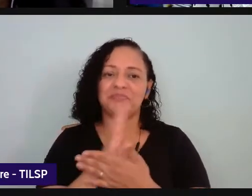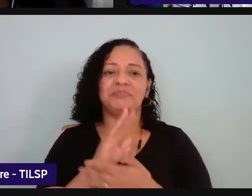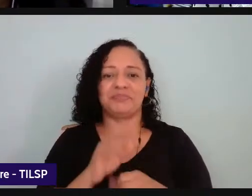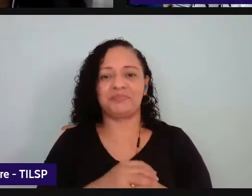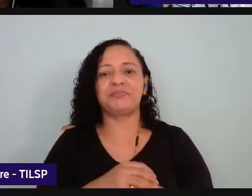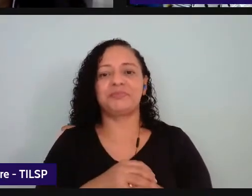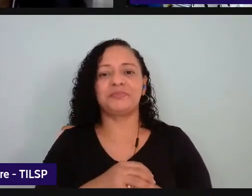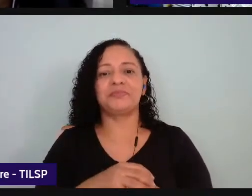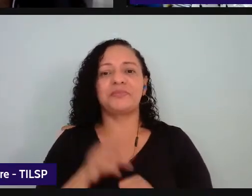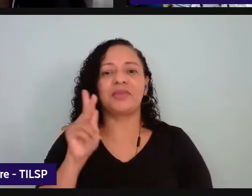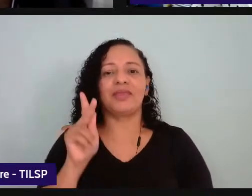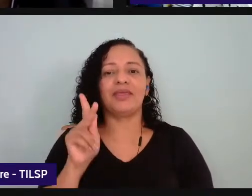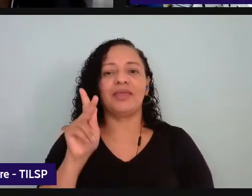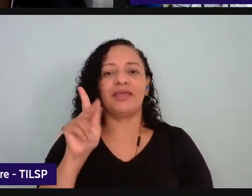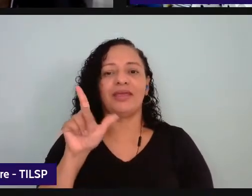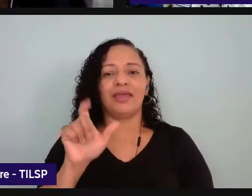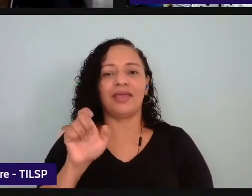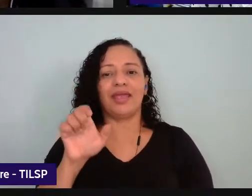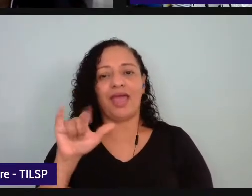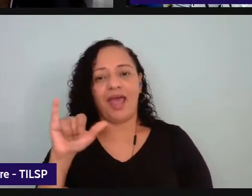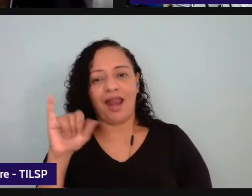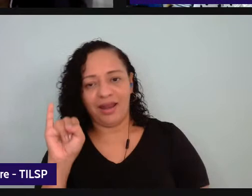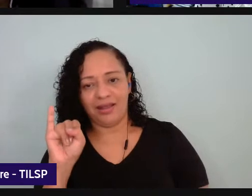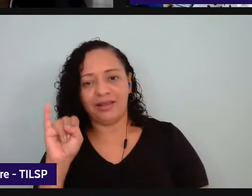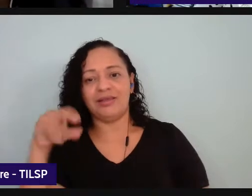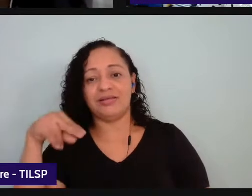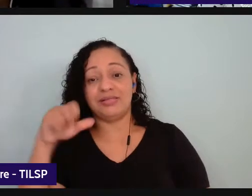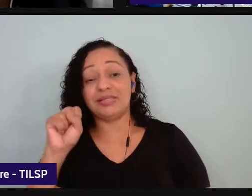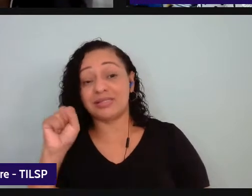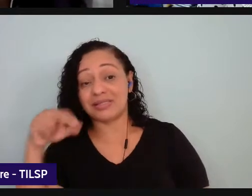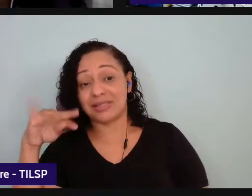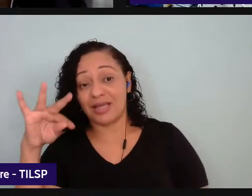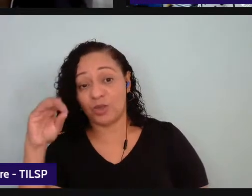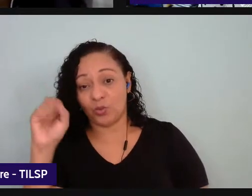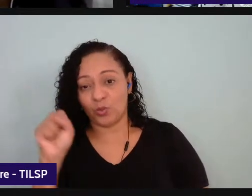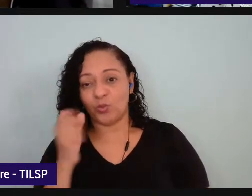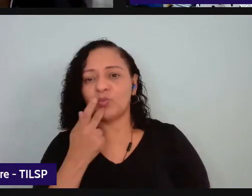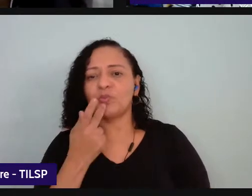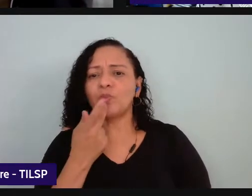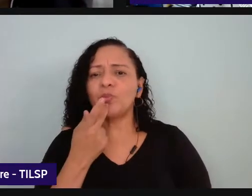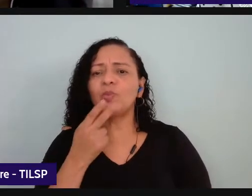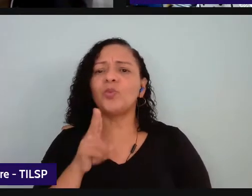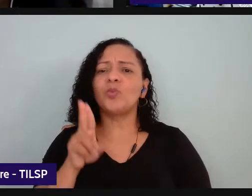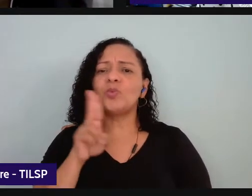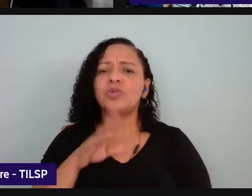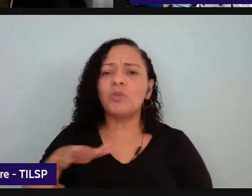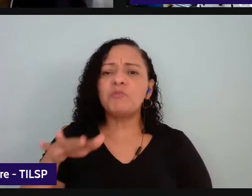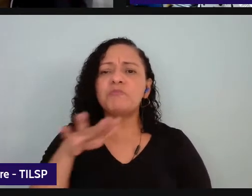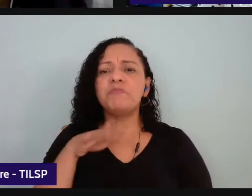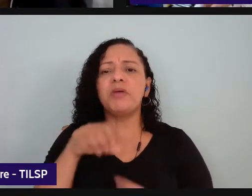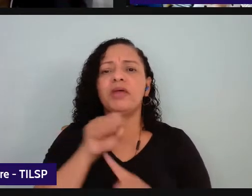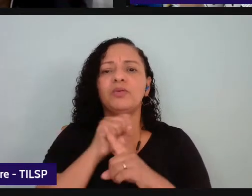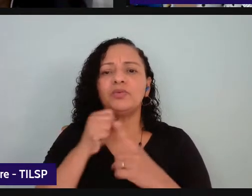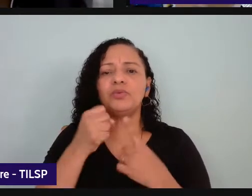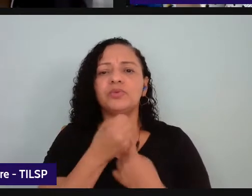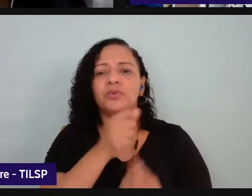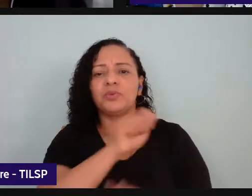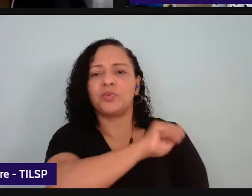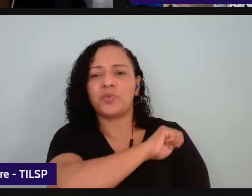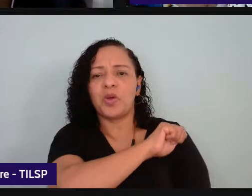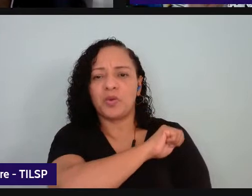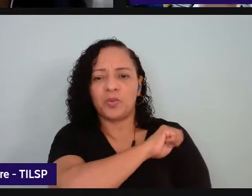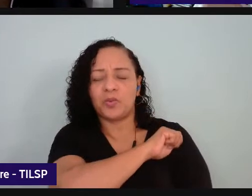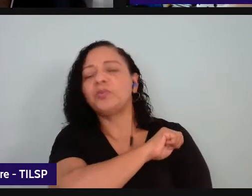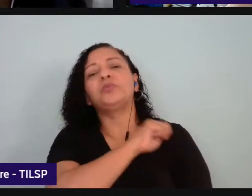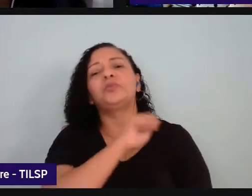Kelly Santos ela perguntou se usar o meio social do aluno como base de conhecimento para então partir para